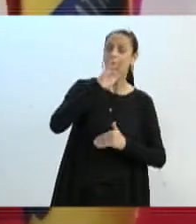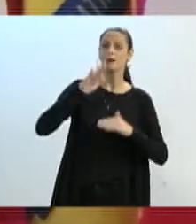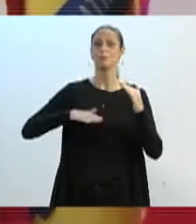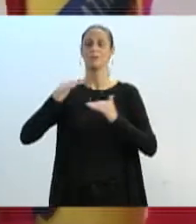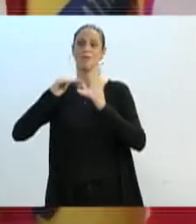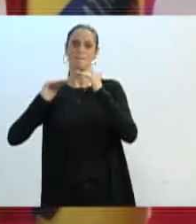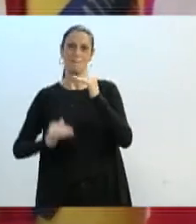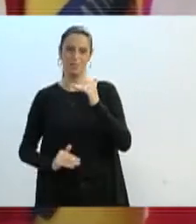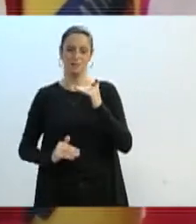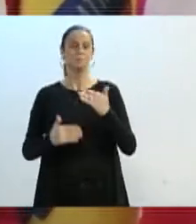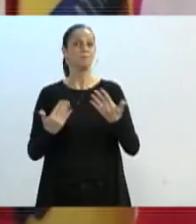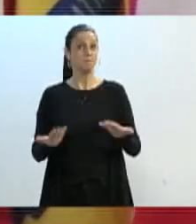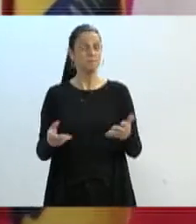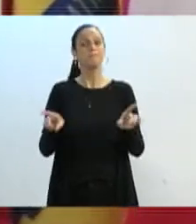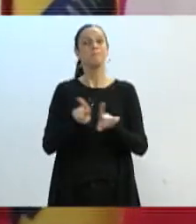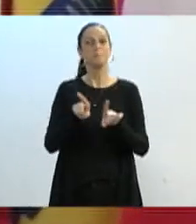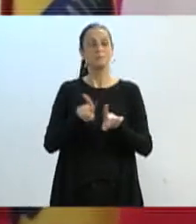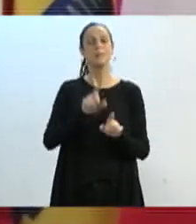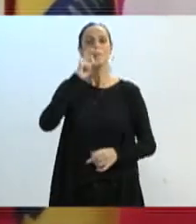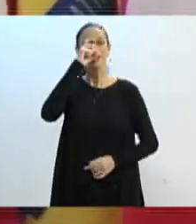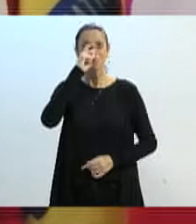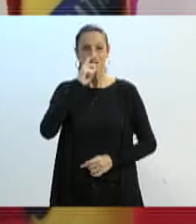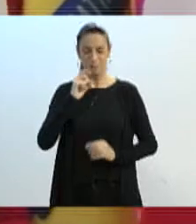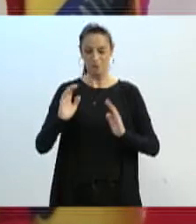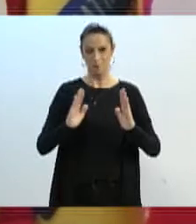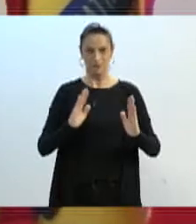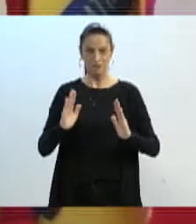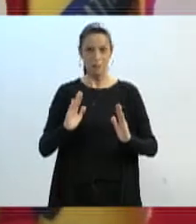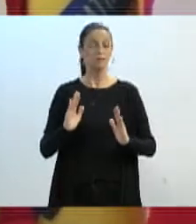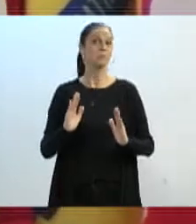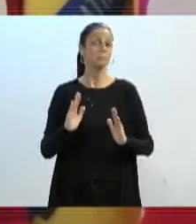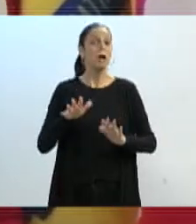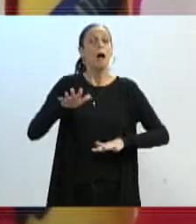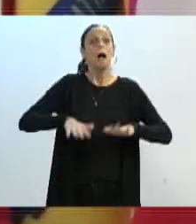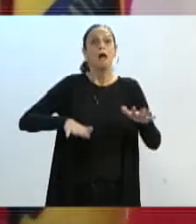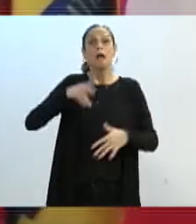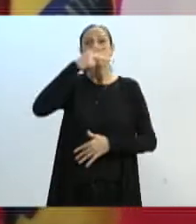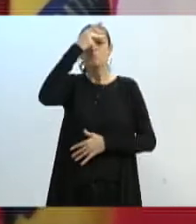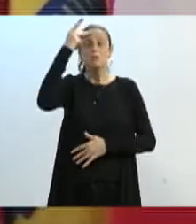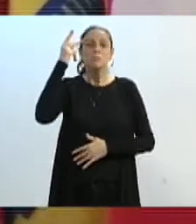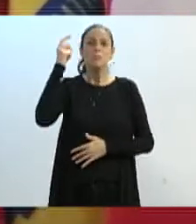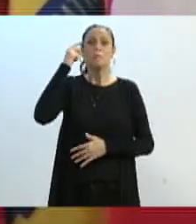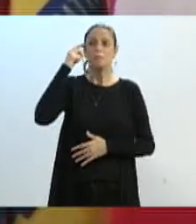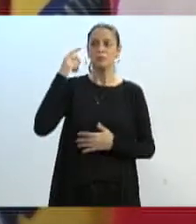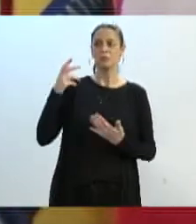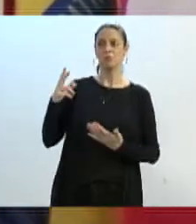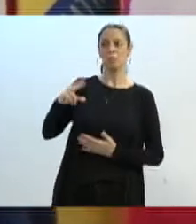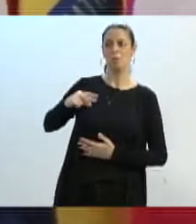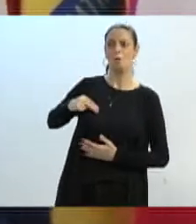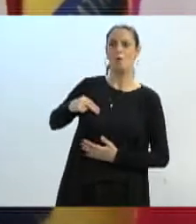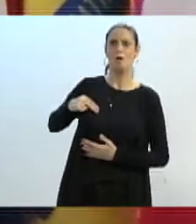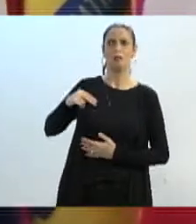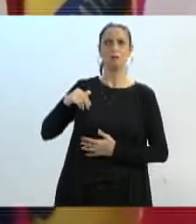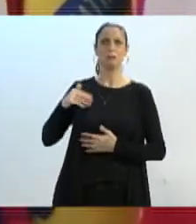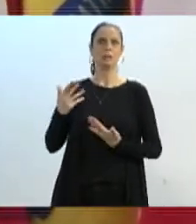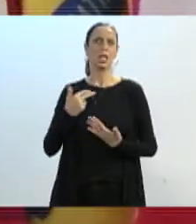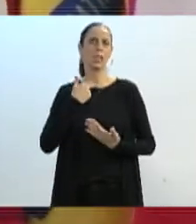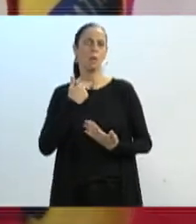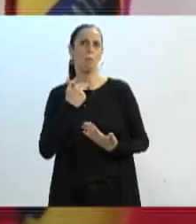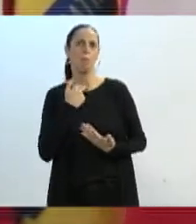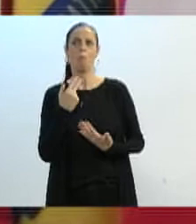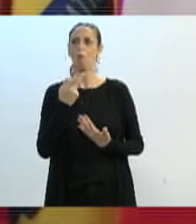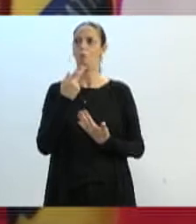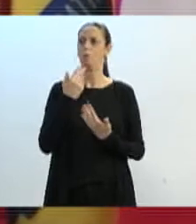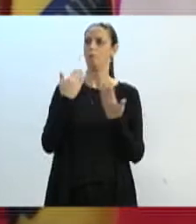E, sem contar que a menstruação, ela é tratada como um tabu, como uma coisa secreta, como quase um crime,